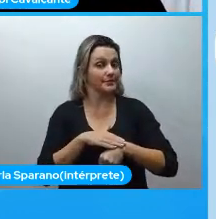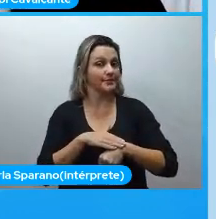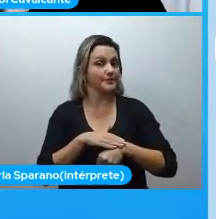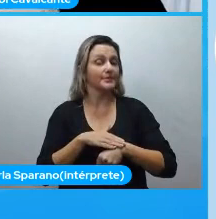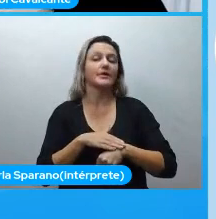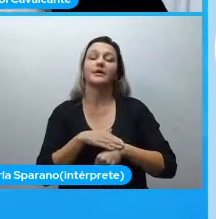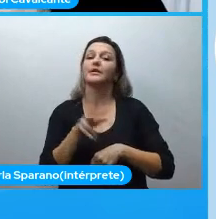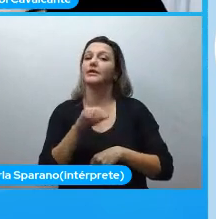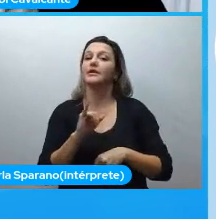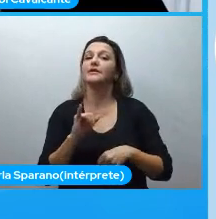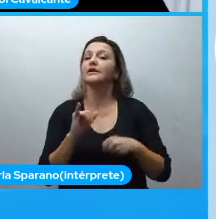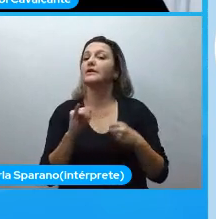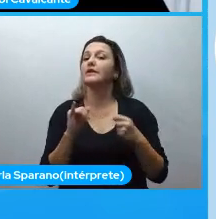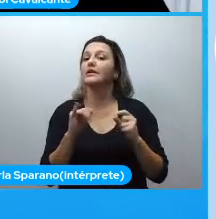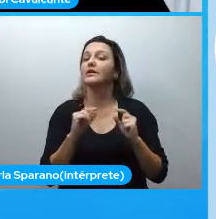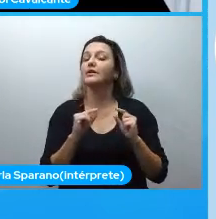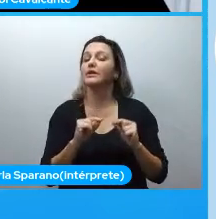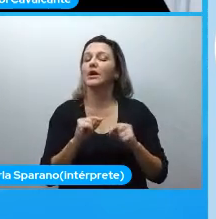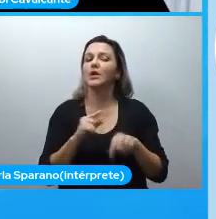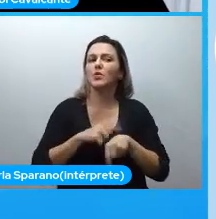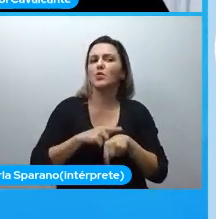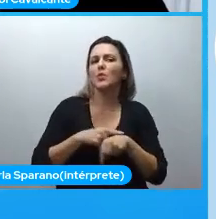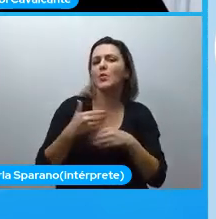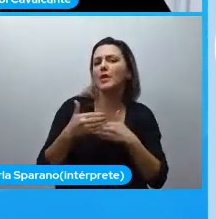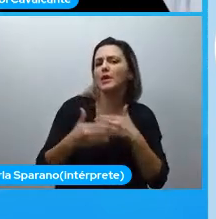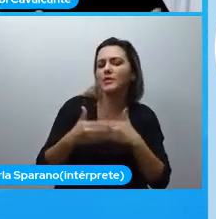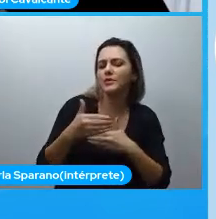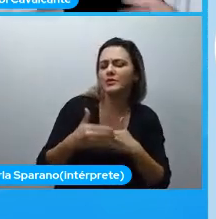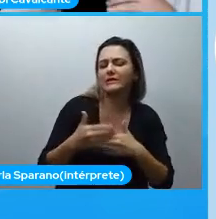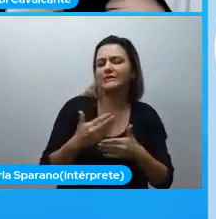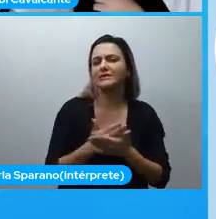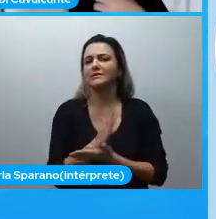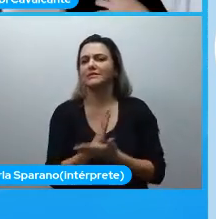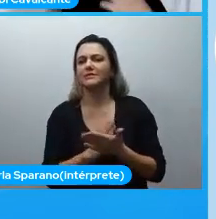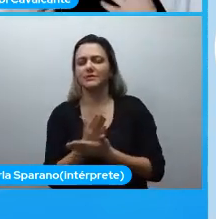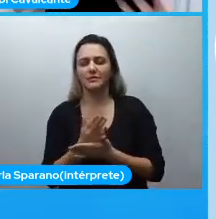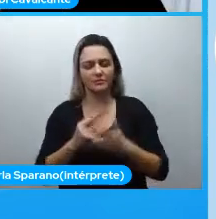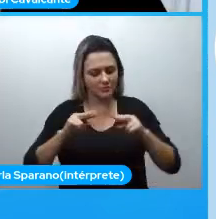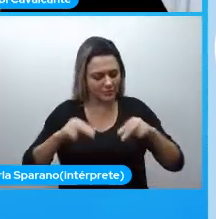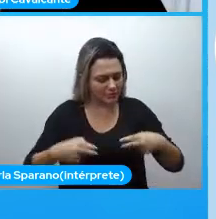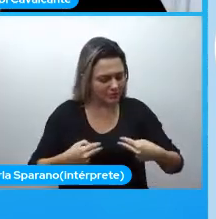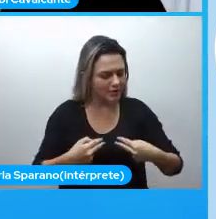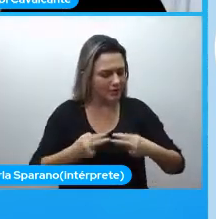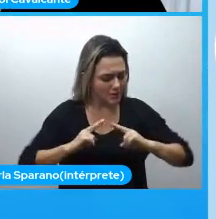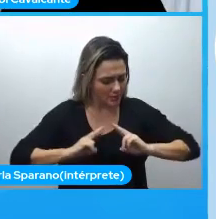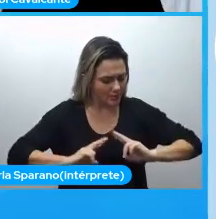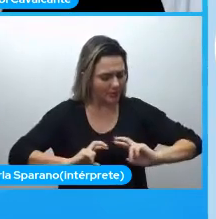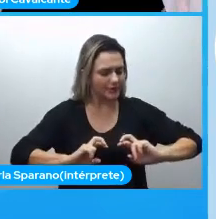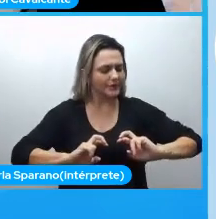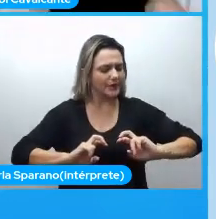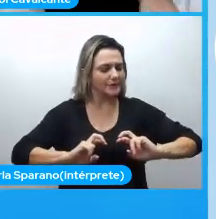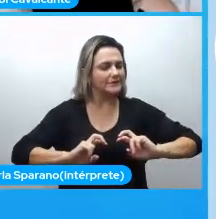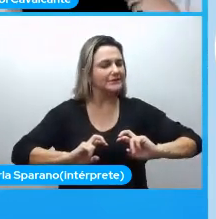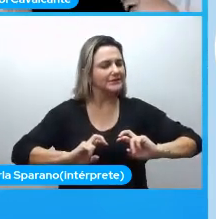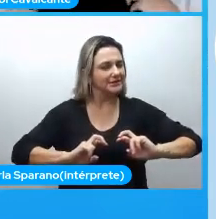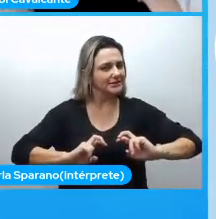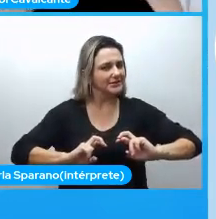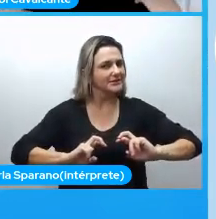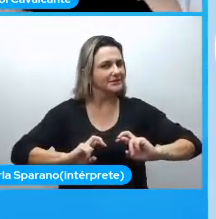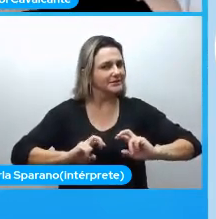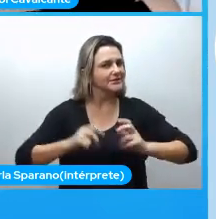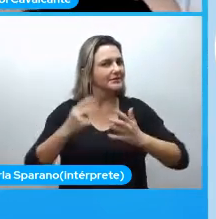ser algo que talvez em algum momento lhe incomode porque você se percebe cometendo um determinado erro. Você se